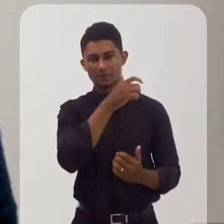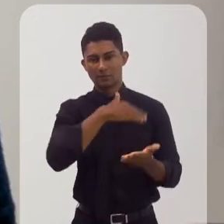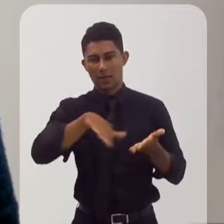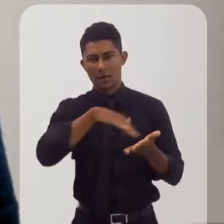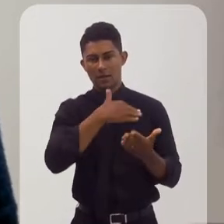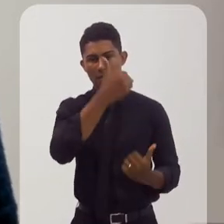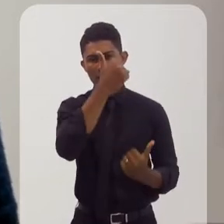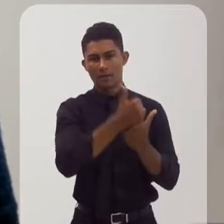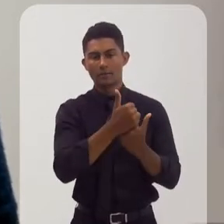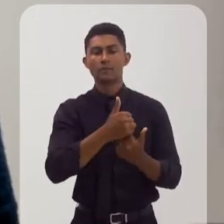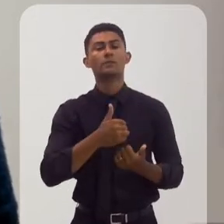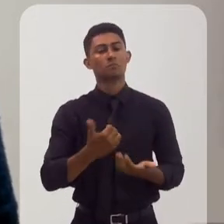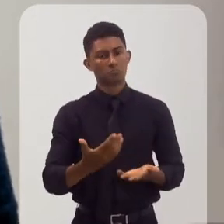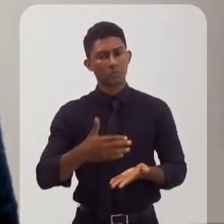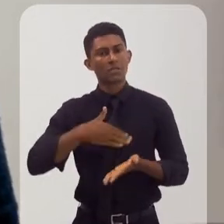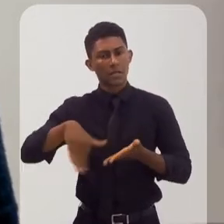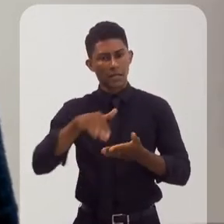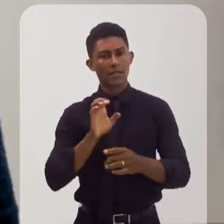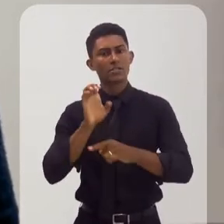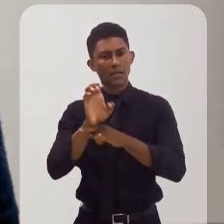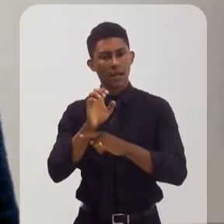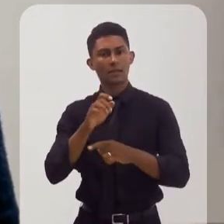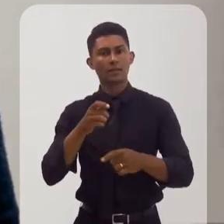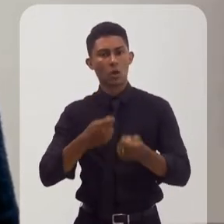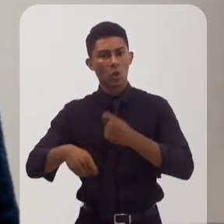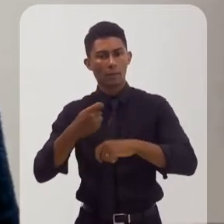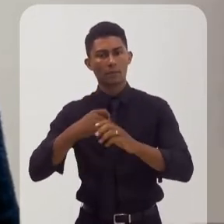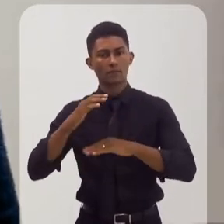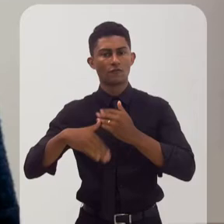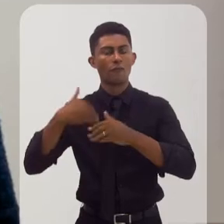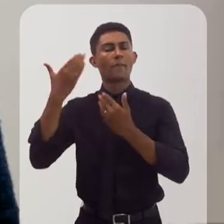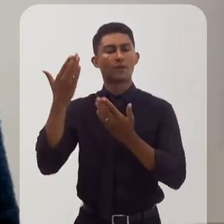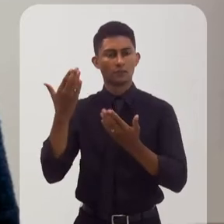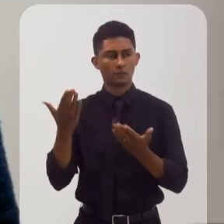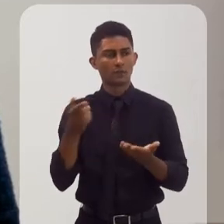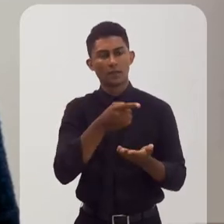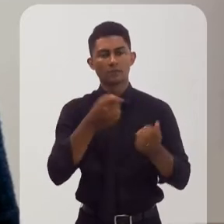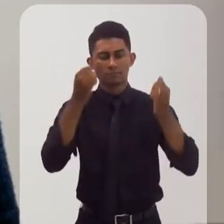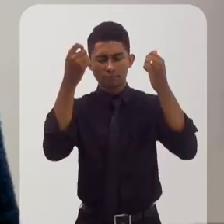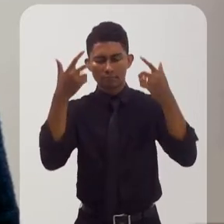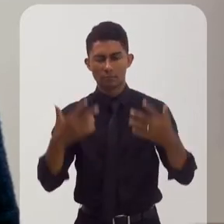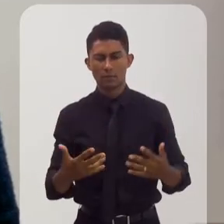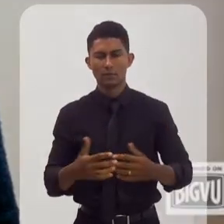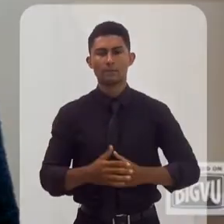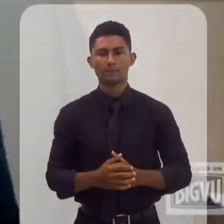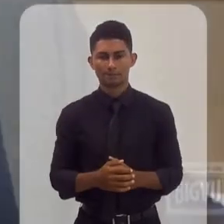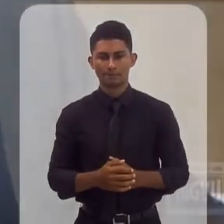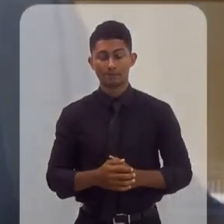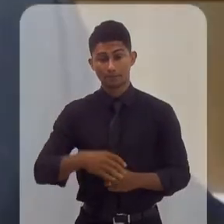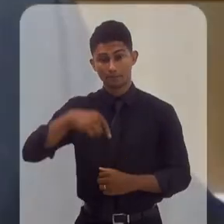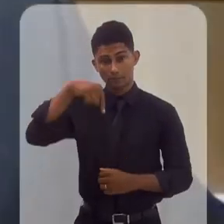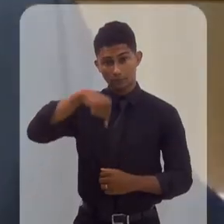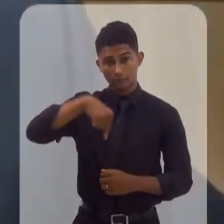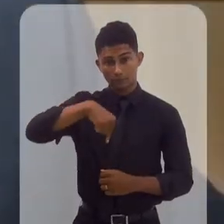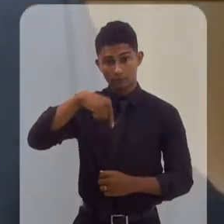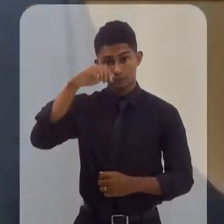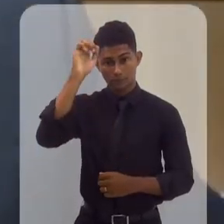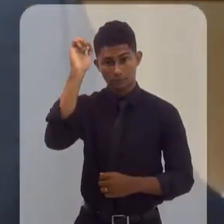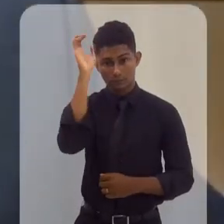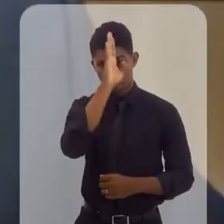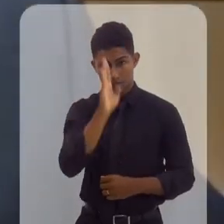Energia da Secretaria de Estado de Desenvolvimento Econômico, Daniel Lamassa, sobre o atual panorama do setor. No Brasil,